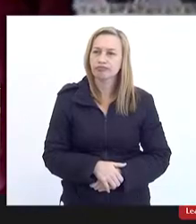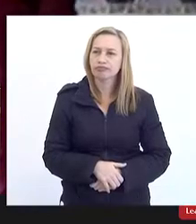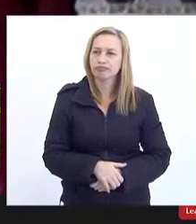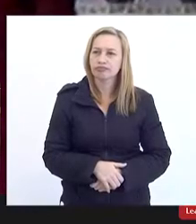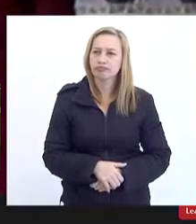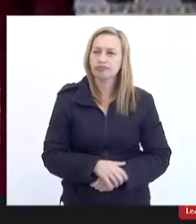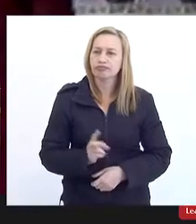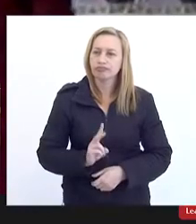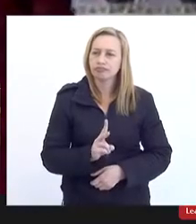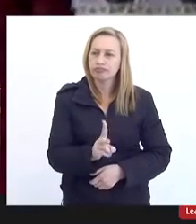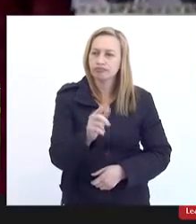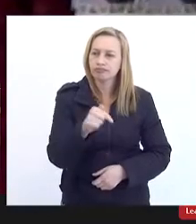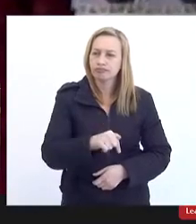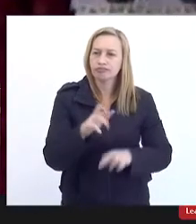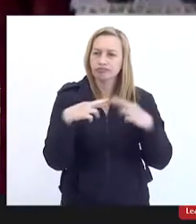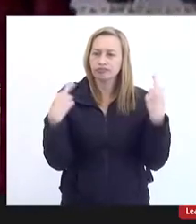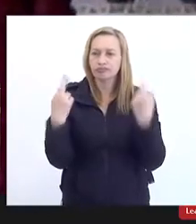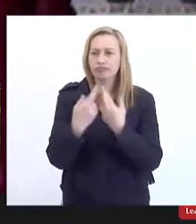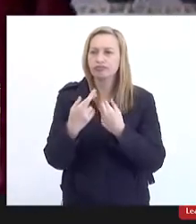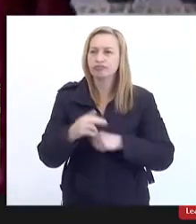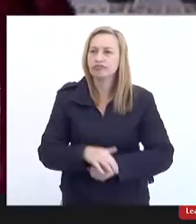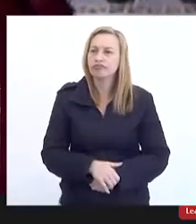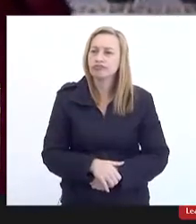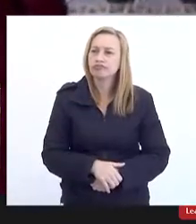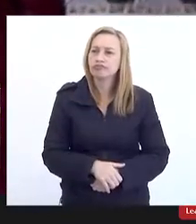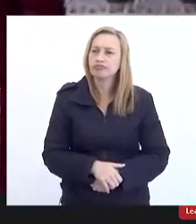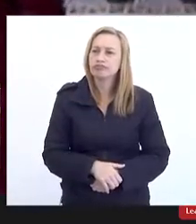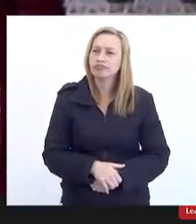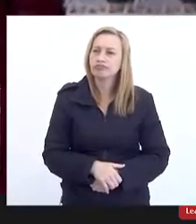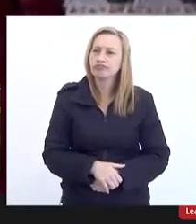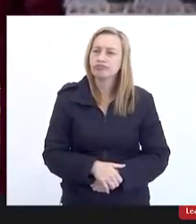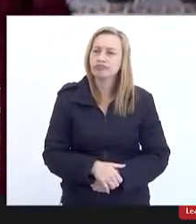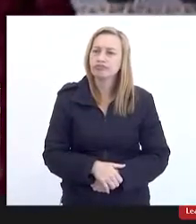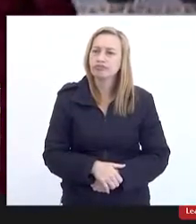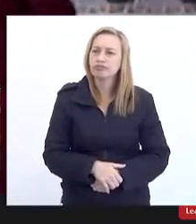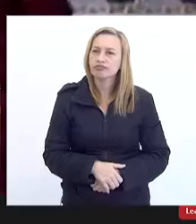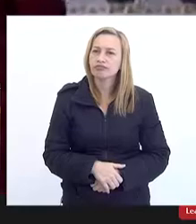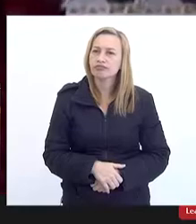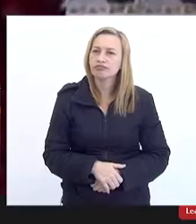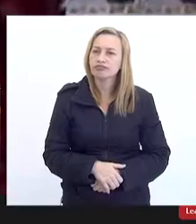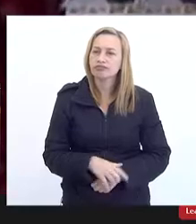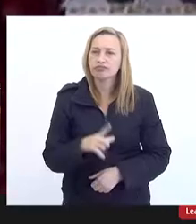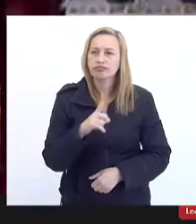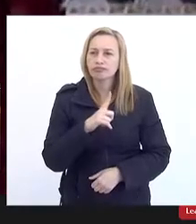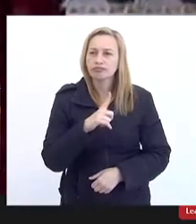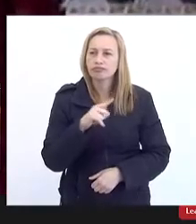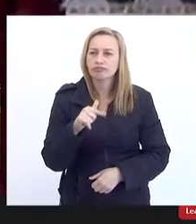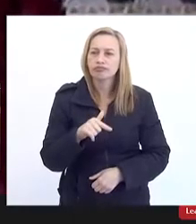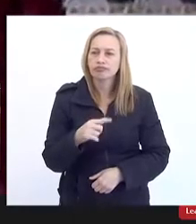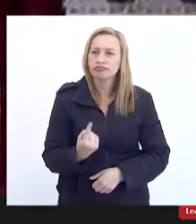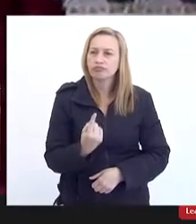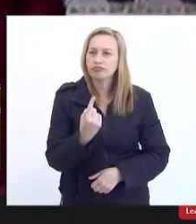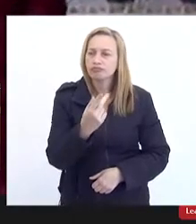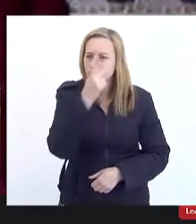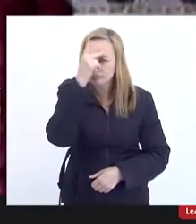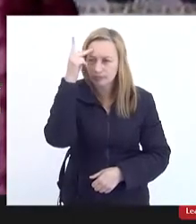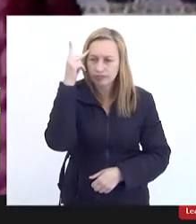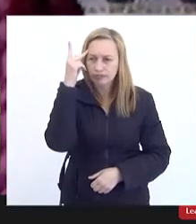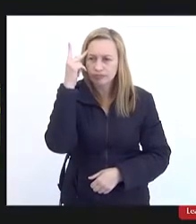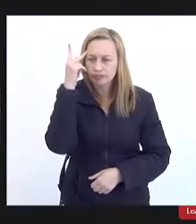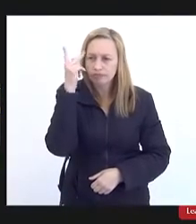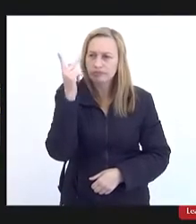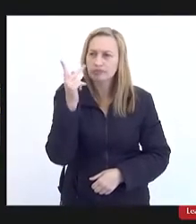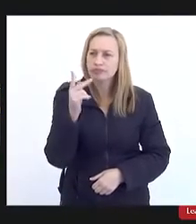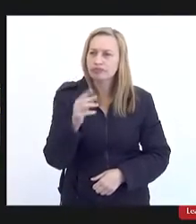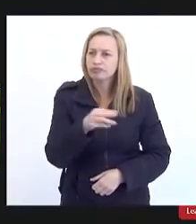continuar aqui a audiência é sabendo se nós temos presente algum membro ou membra